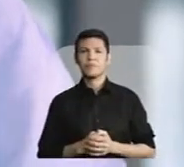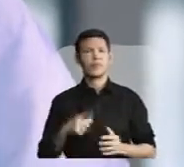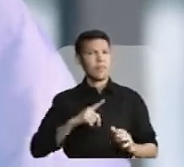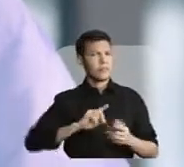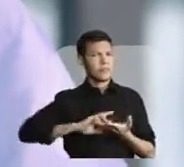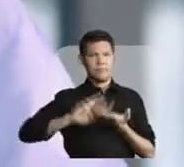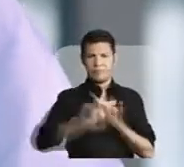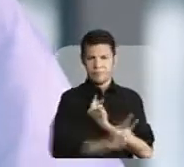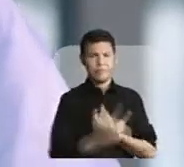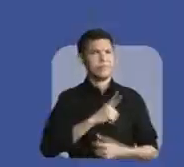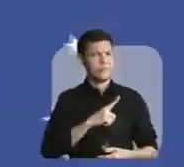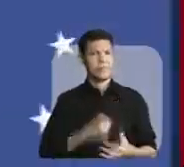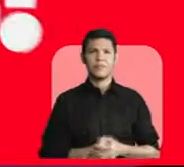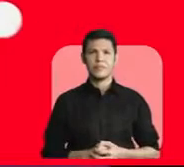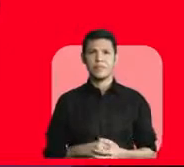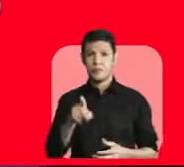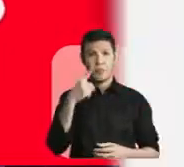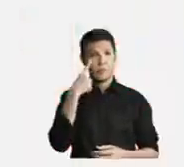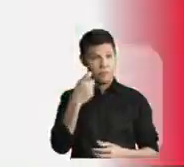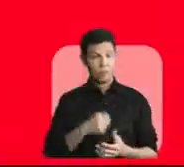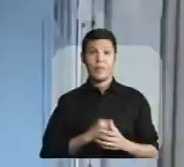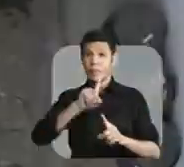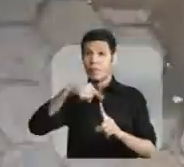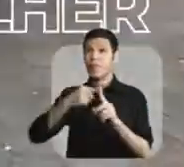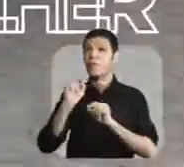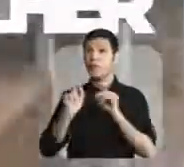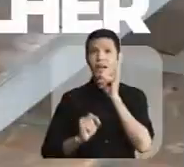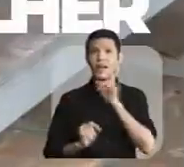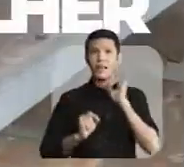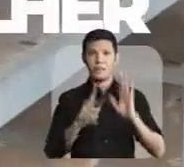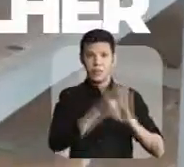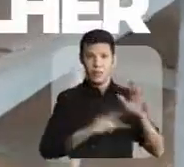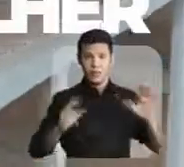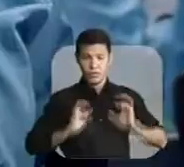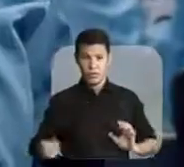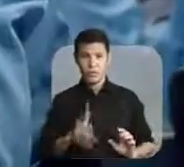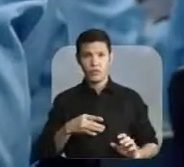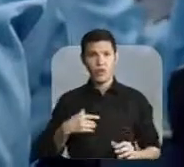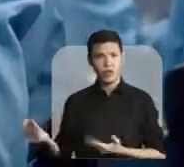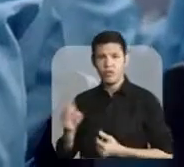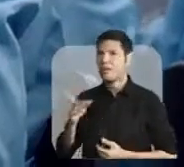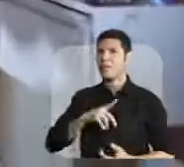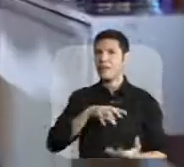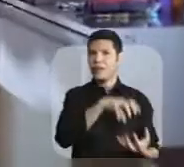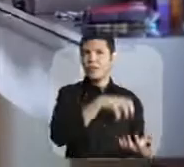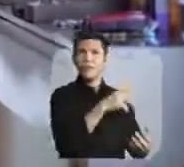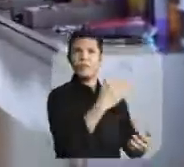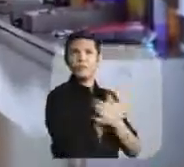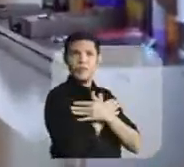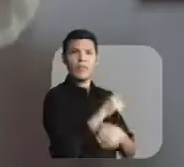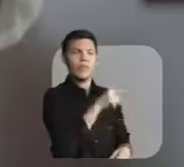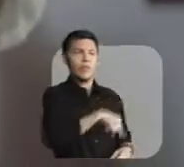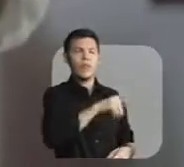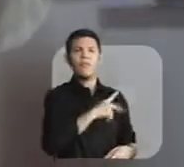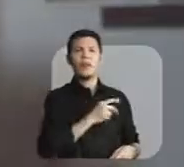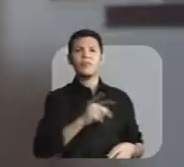coisa que vai lhe interessar. E tem mais. O Novo Cidadão vai acolher também adultos desempregados. Eles vão receber